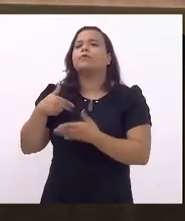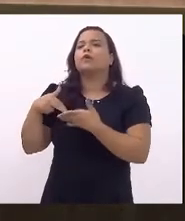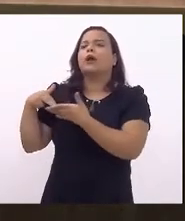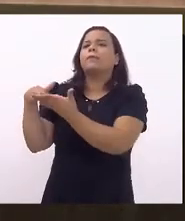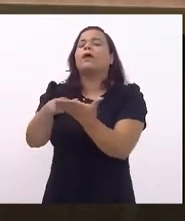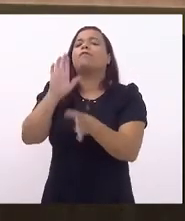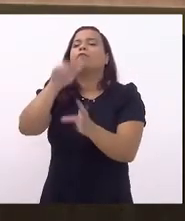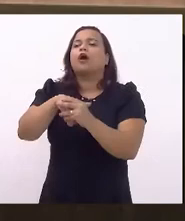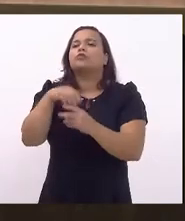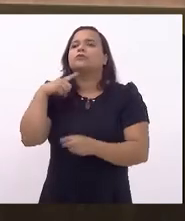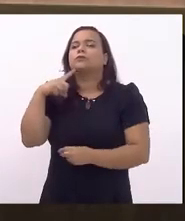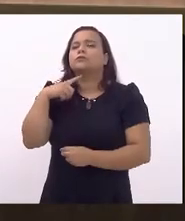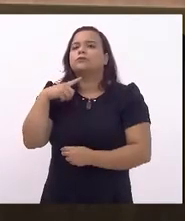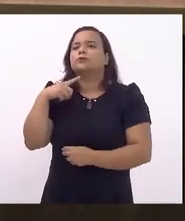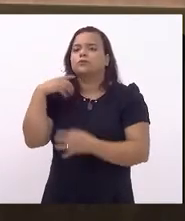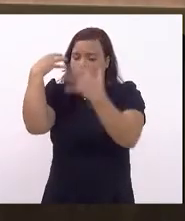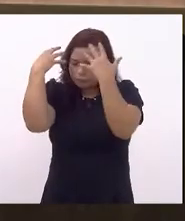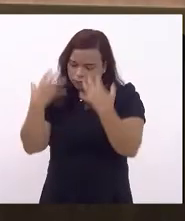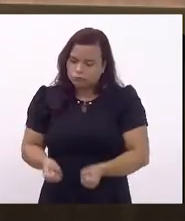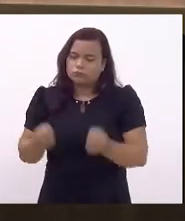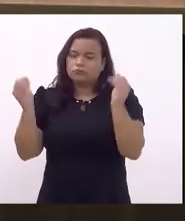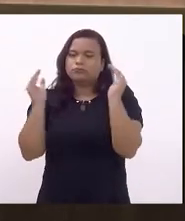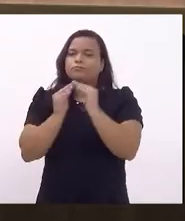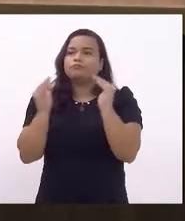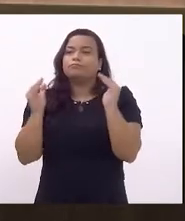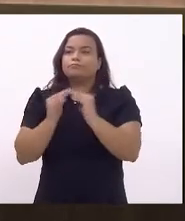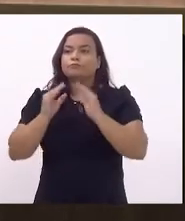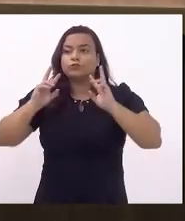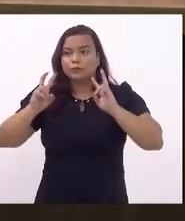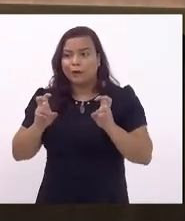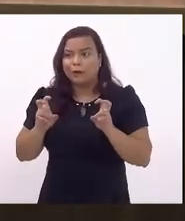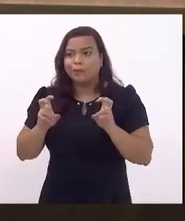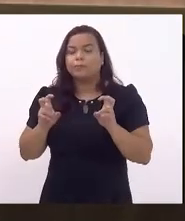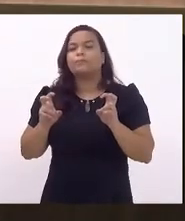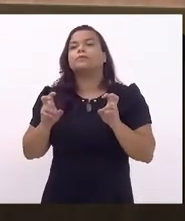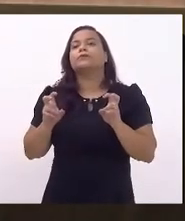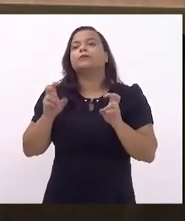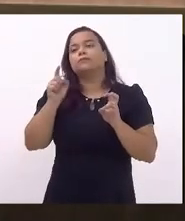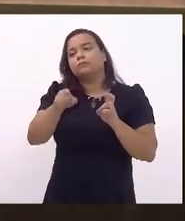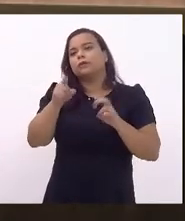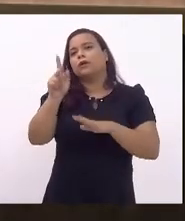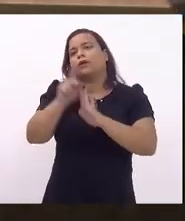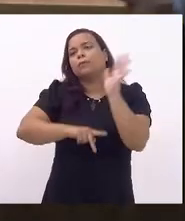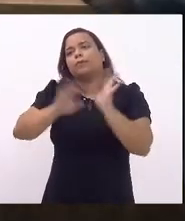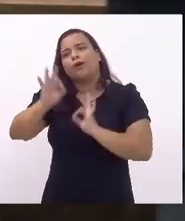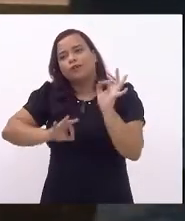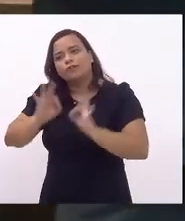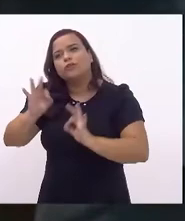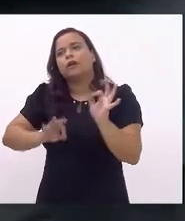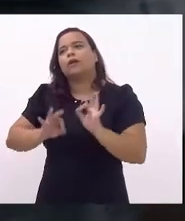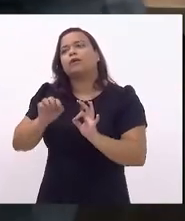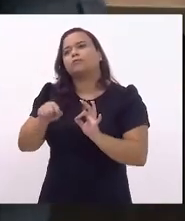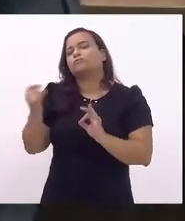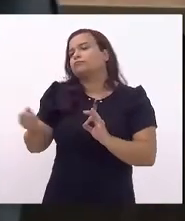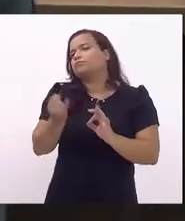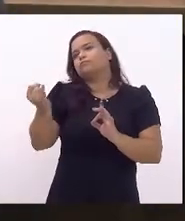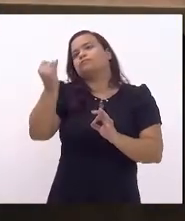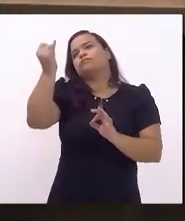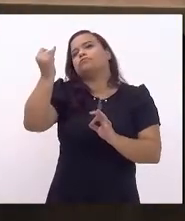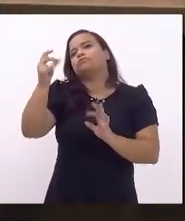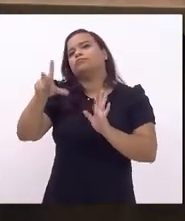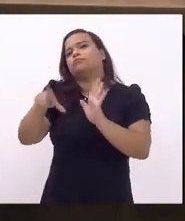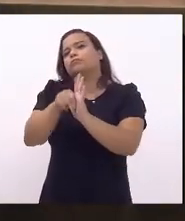nosso voto favorável com relação a esse grande projeto, essa grande